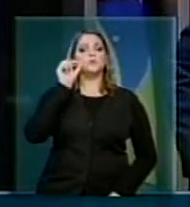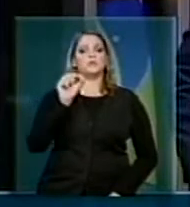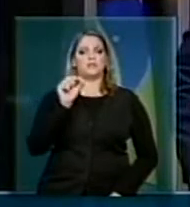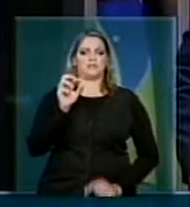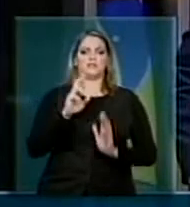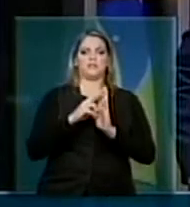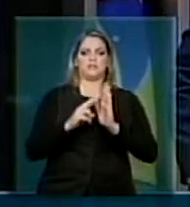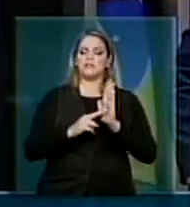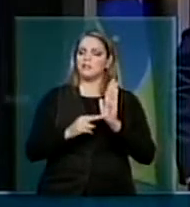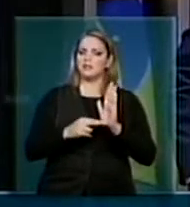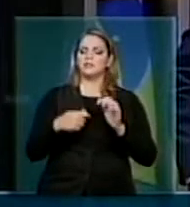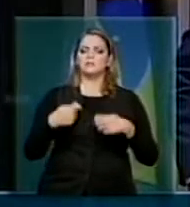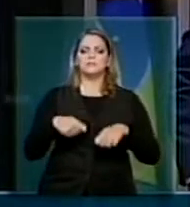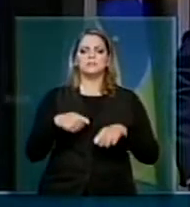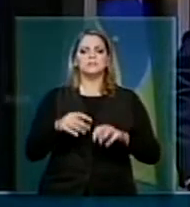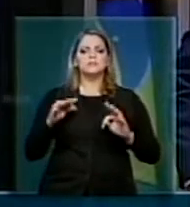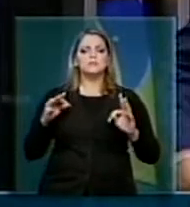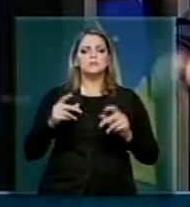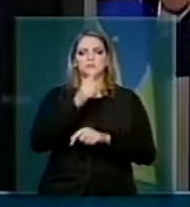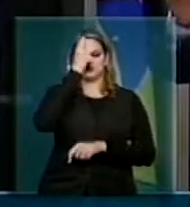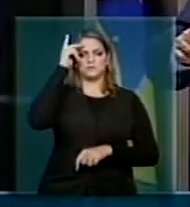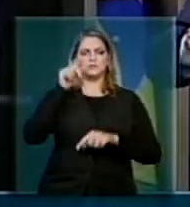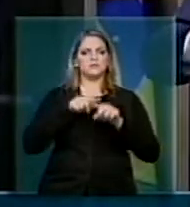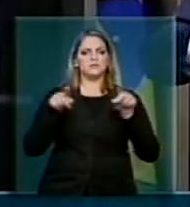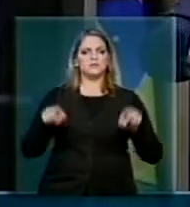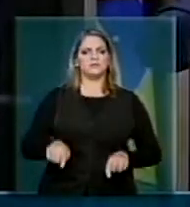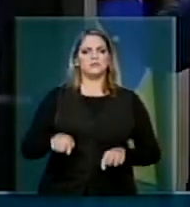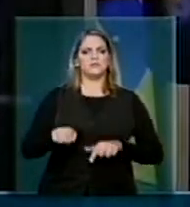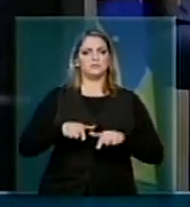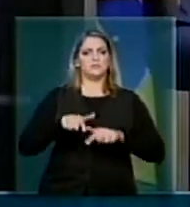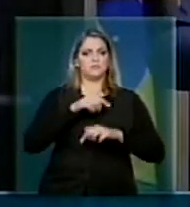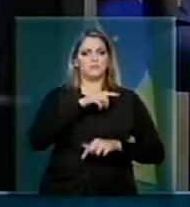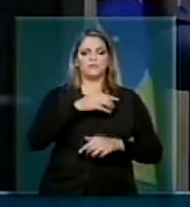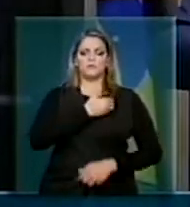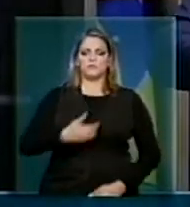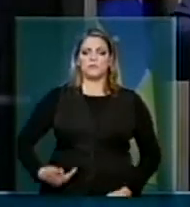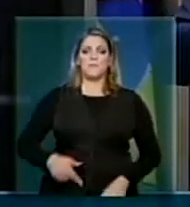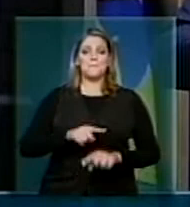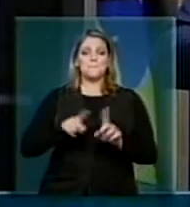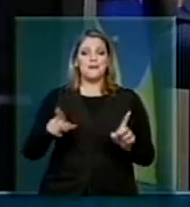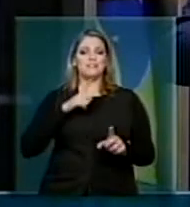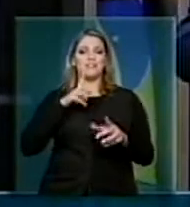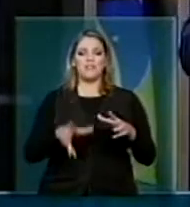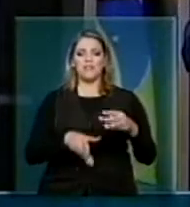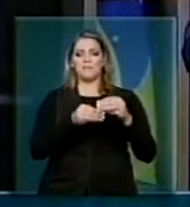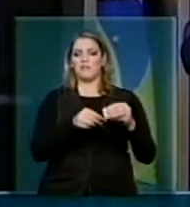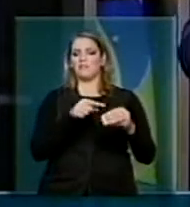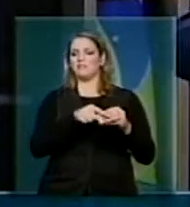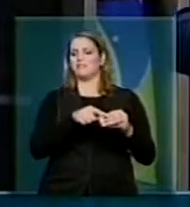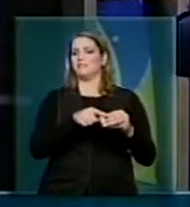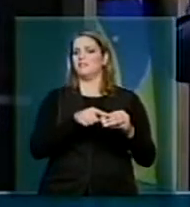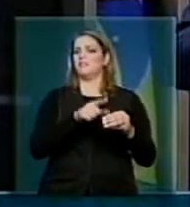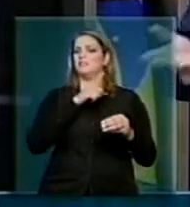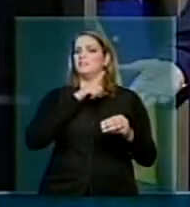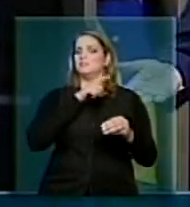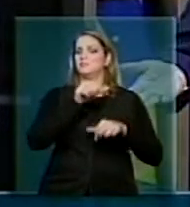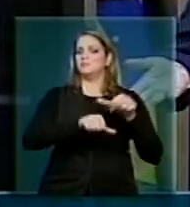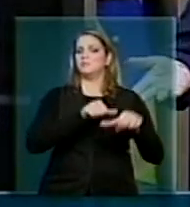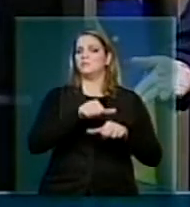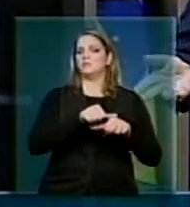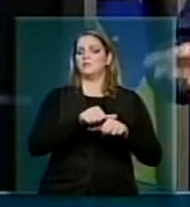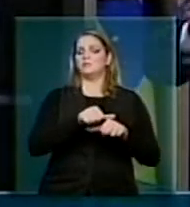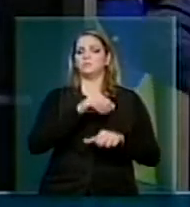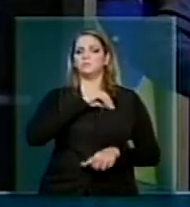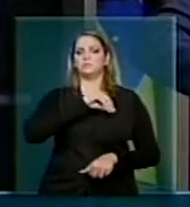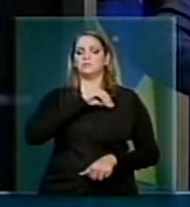deveria ser aplicado aos servidores públicos. Mas uma emenda está taxando, colocou a taxação dos proventos